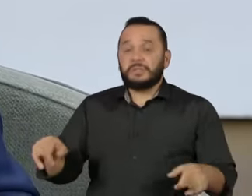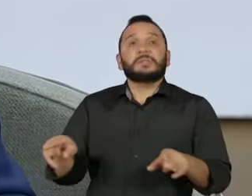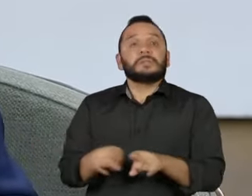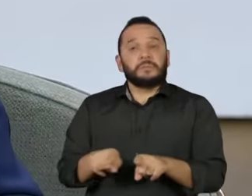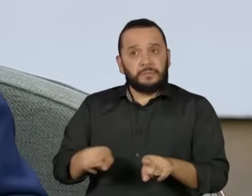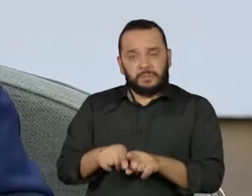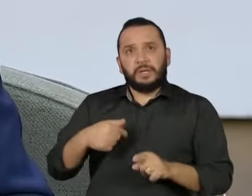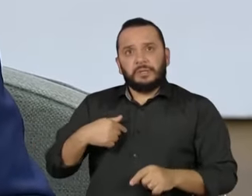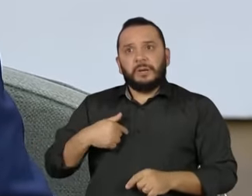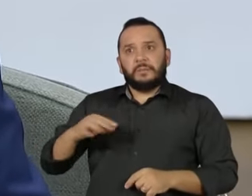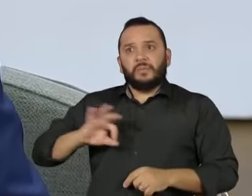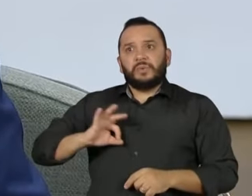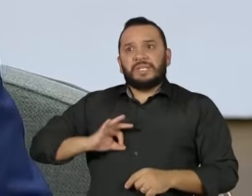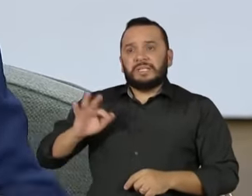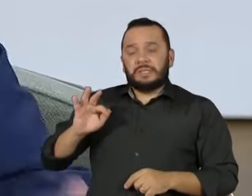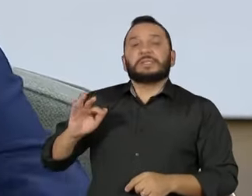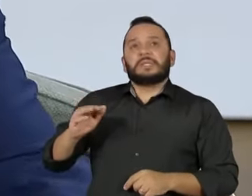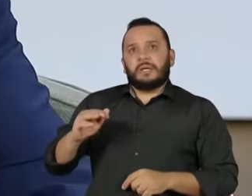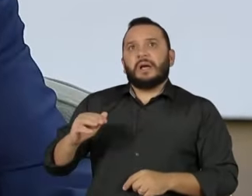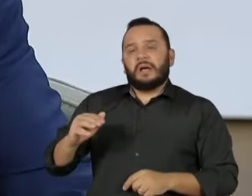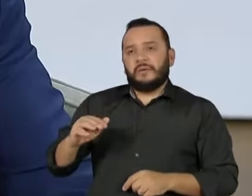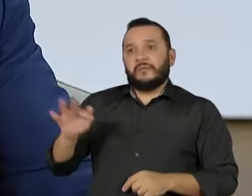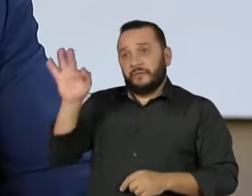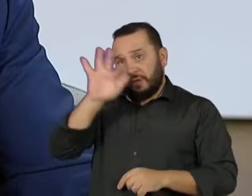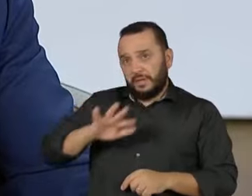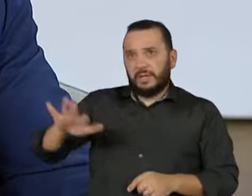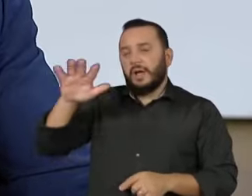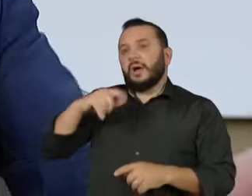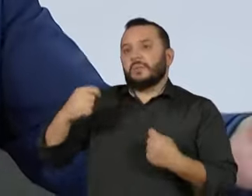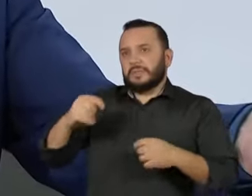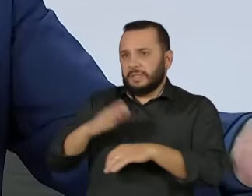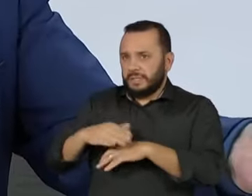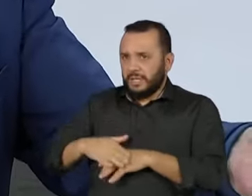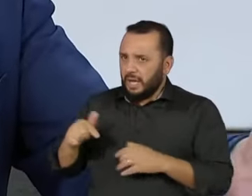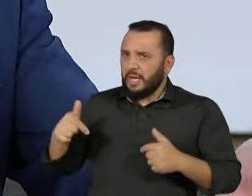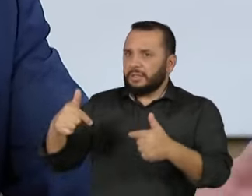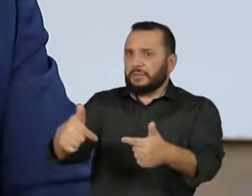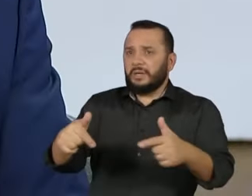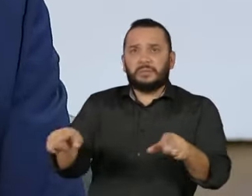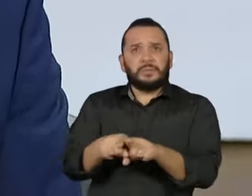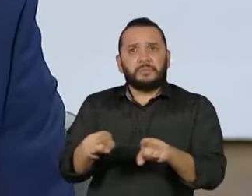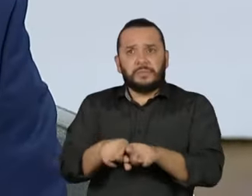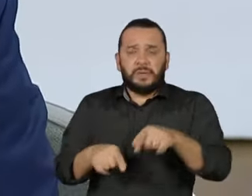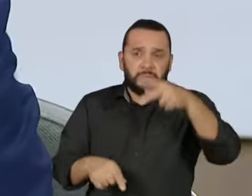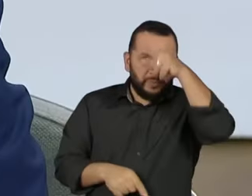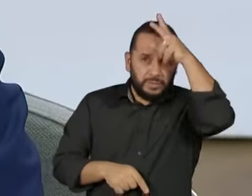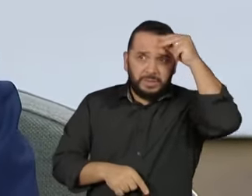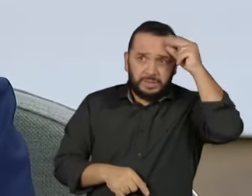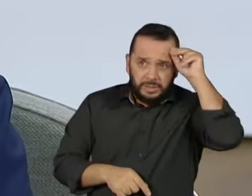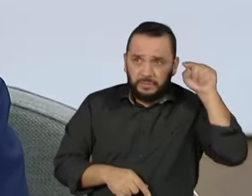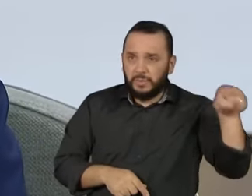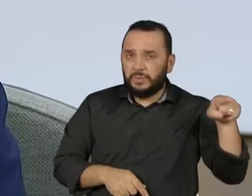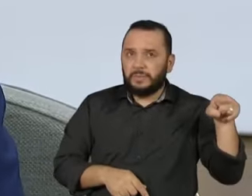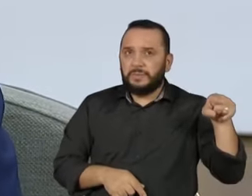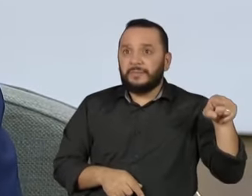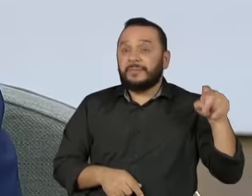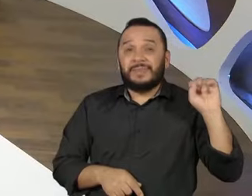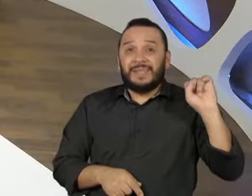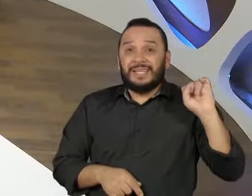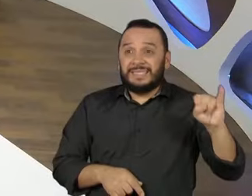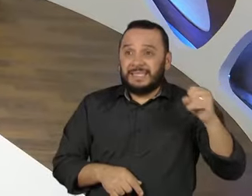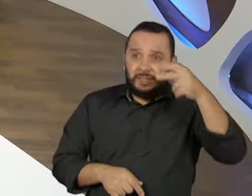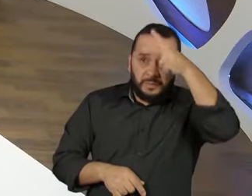inclusive, recursos para esse trabalho. Trazendo o município... Ah, mas o município tem o que fazer. Se o município ilumina